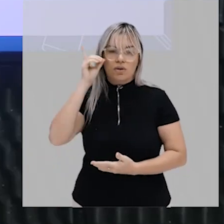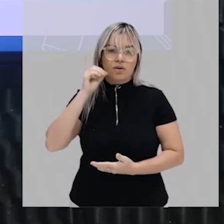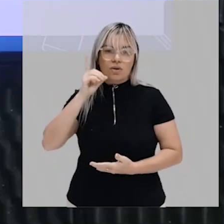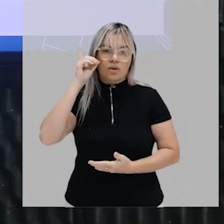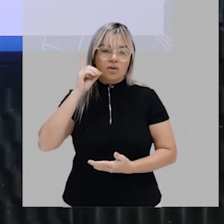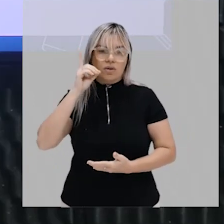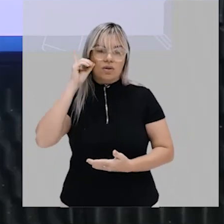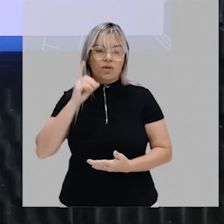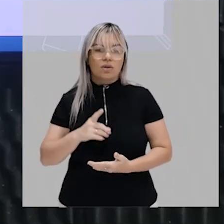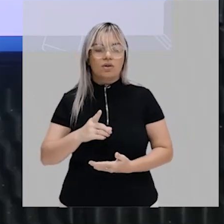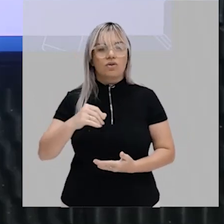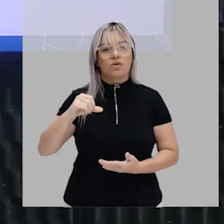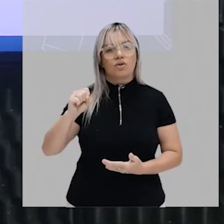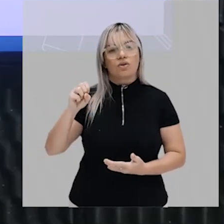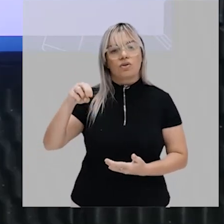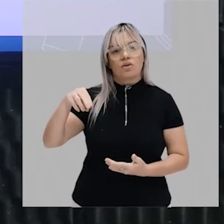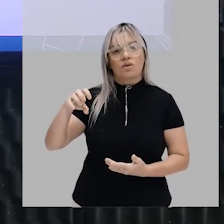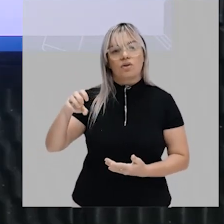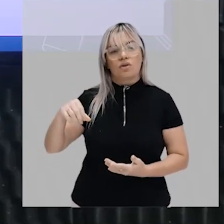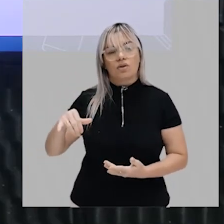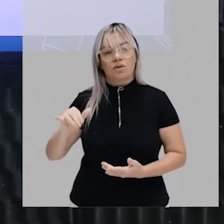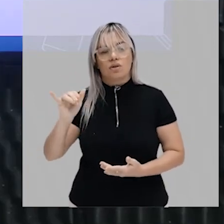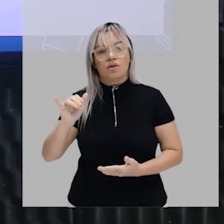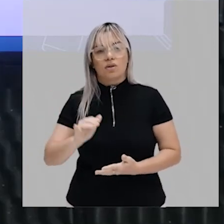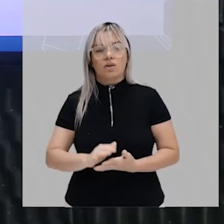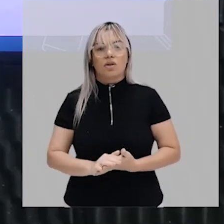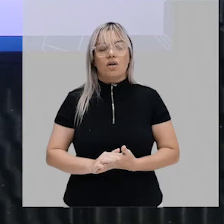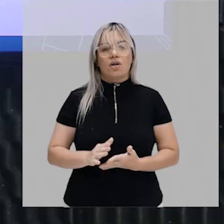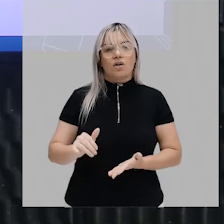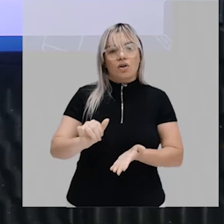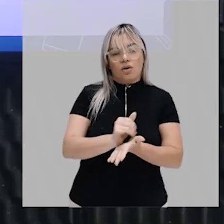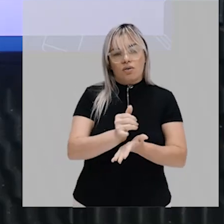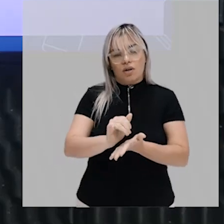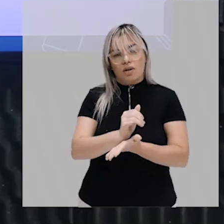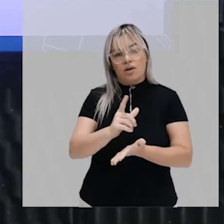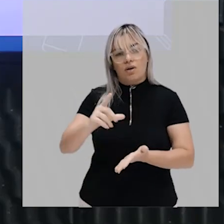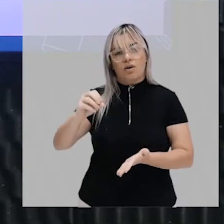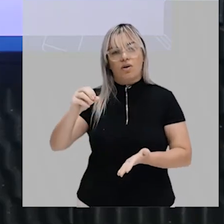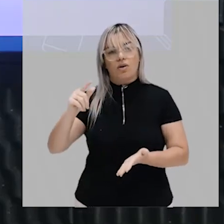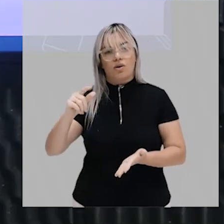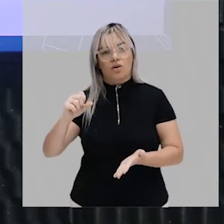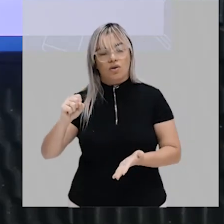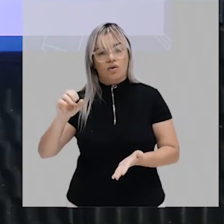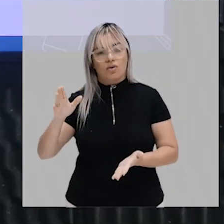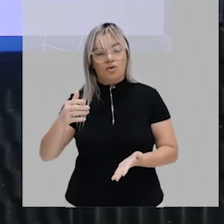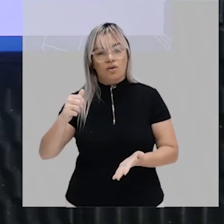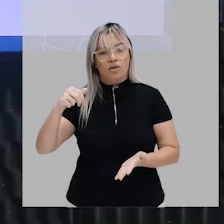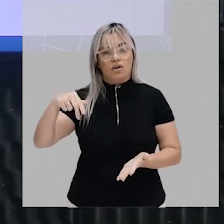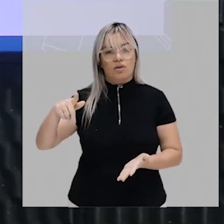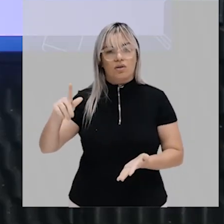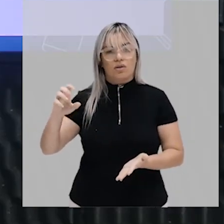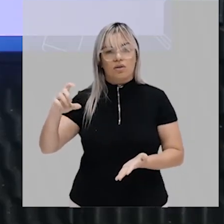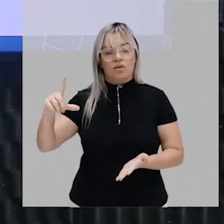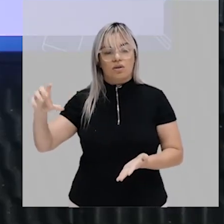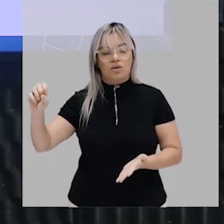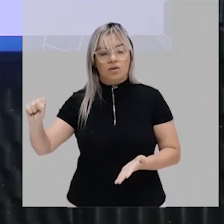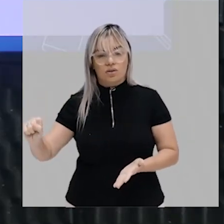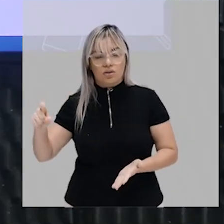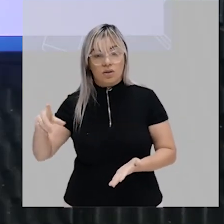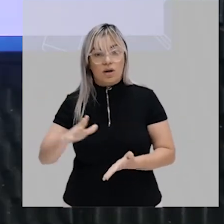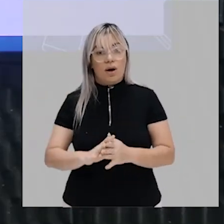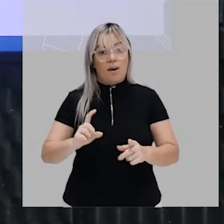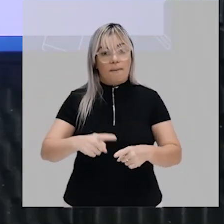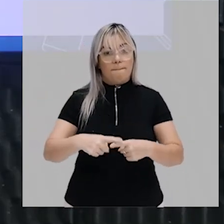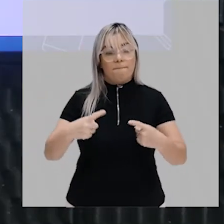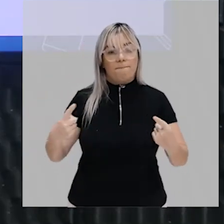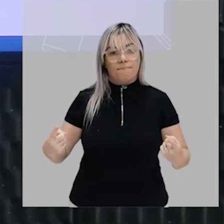Angeles mas a capital é Washington é onde fica a sede política do Estado do país ok então por